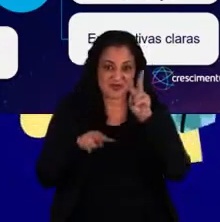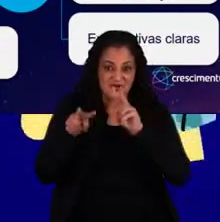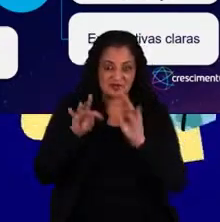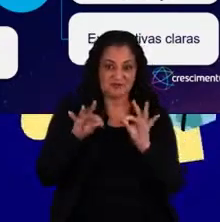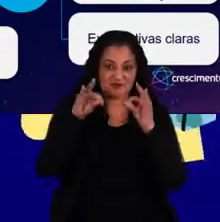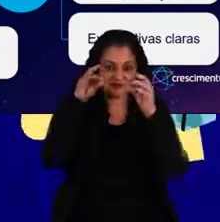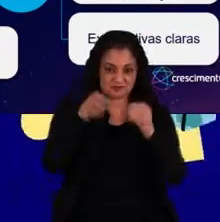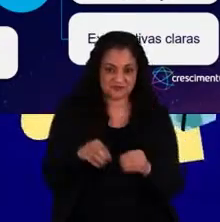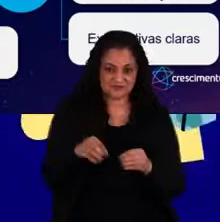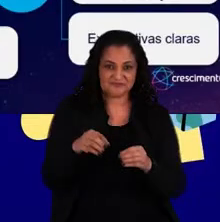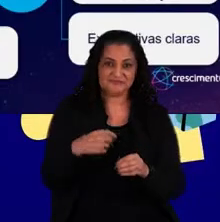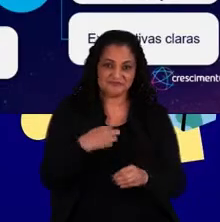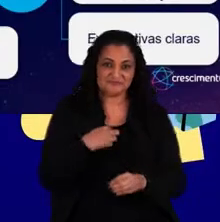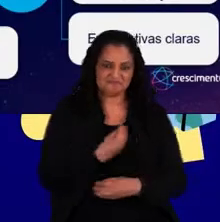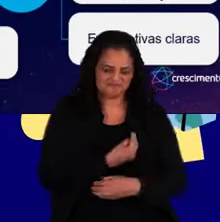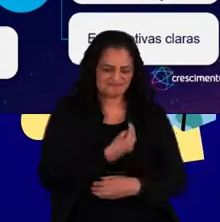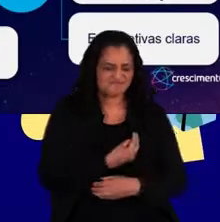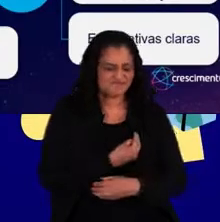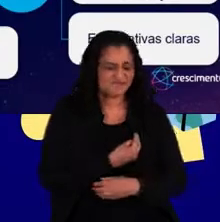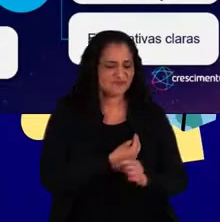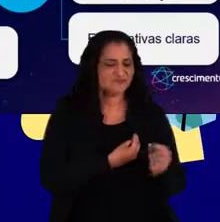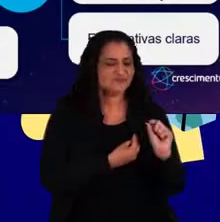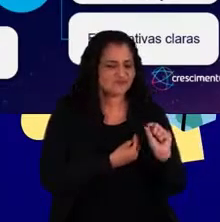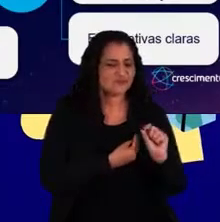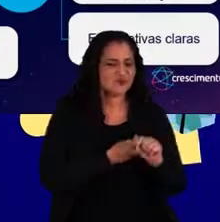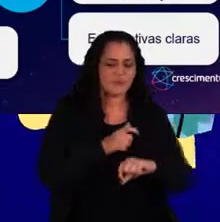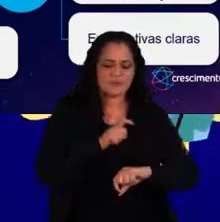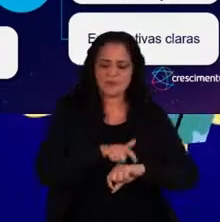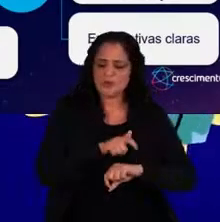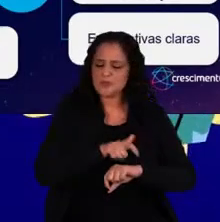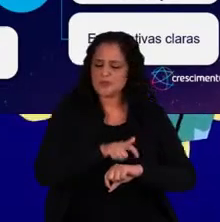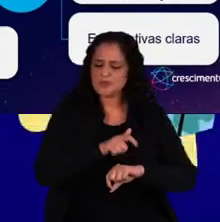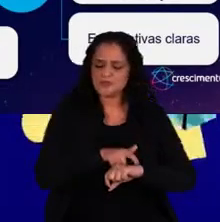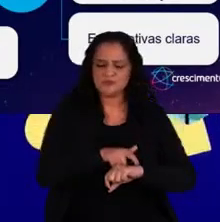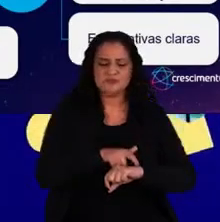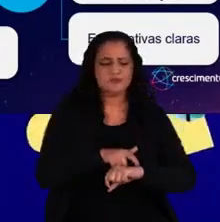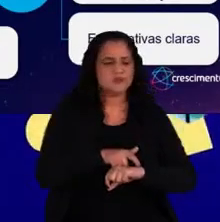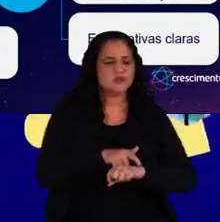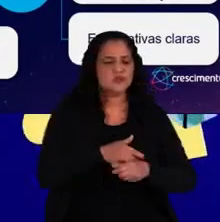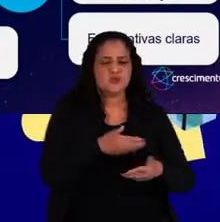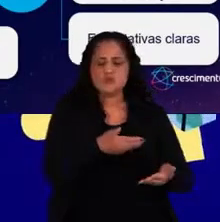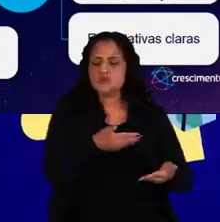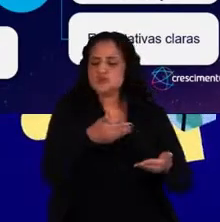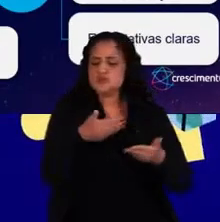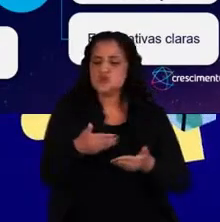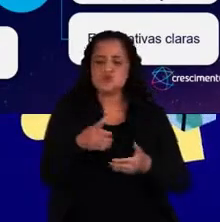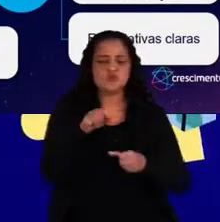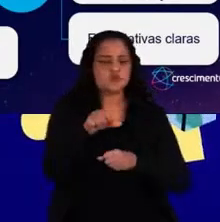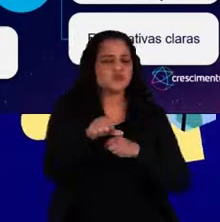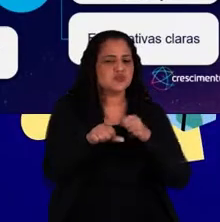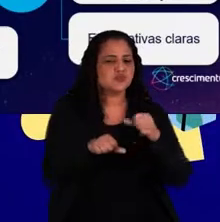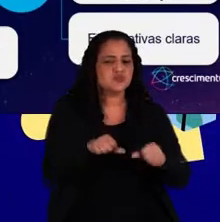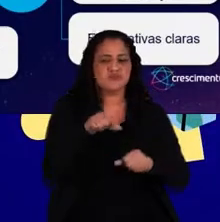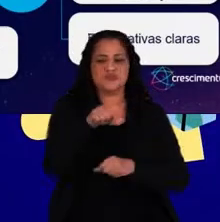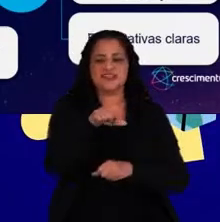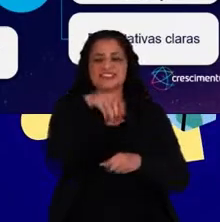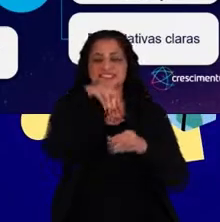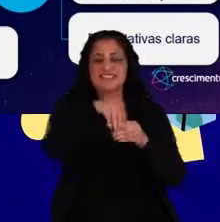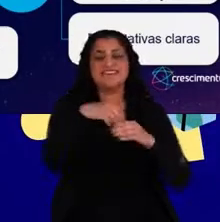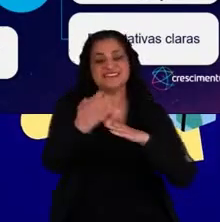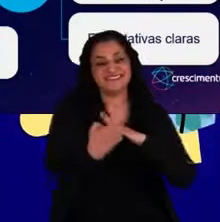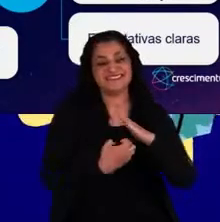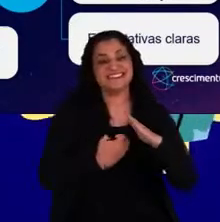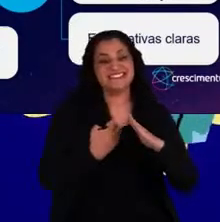tudo isso, eu vejo que estamos vivenciando o momento de um grande convite de transformação dentro das